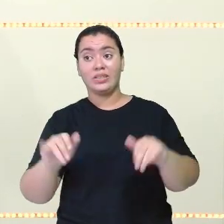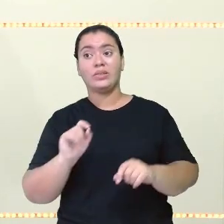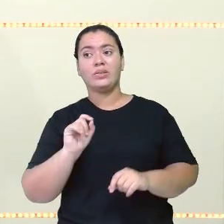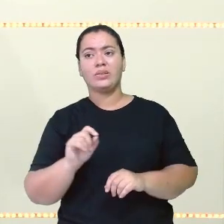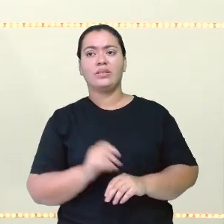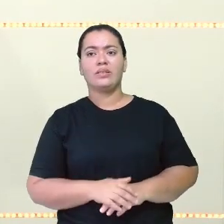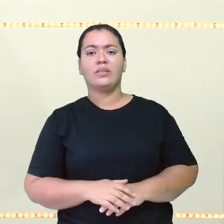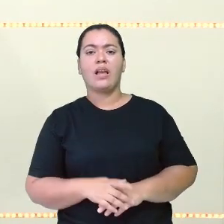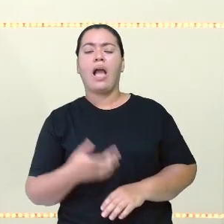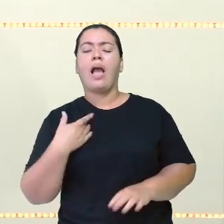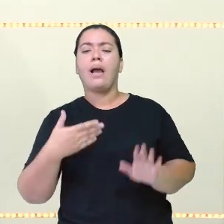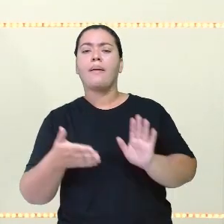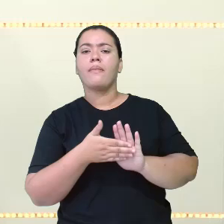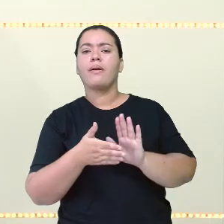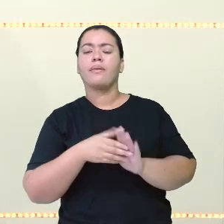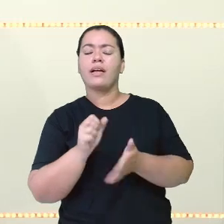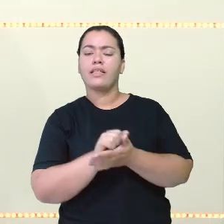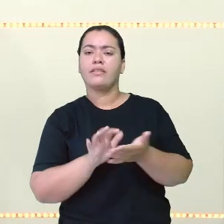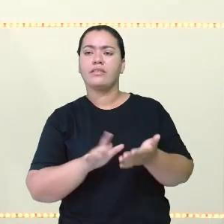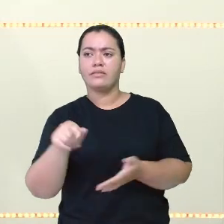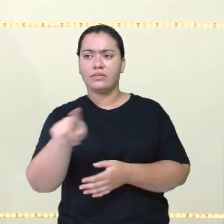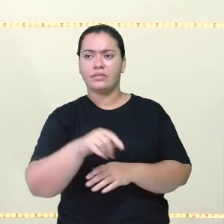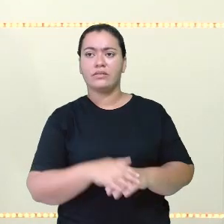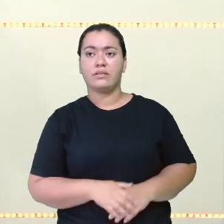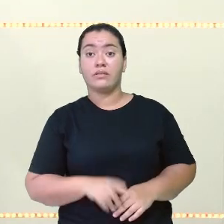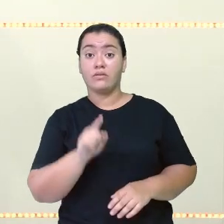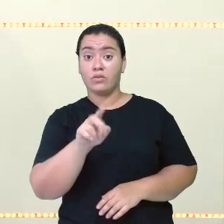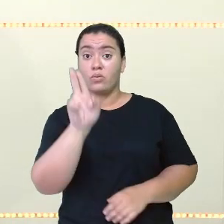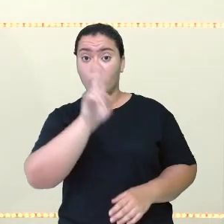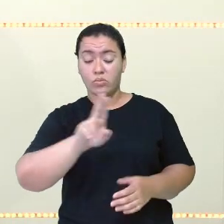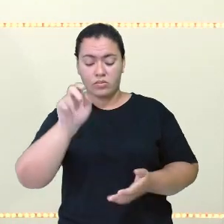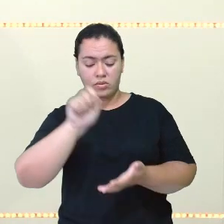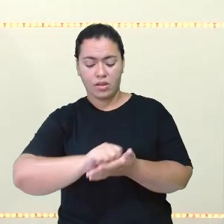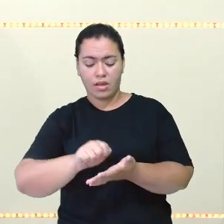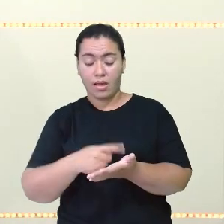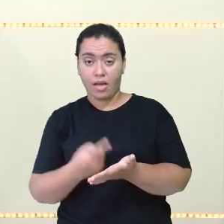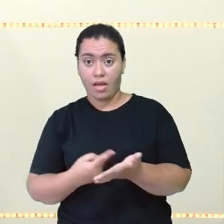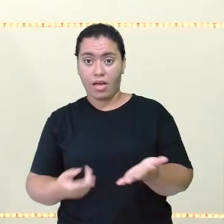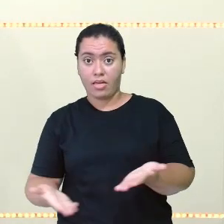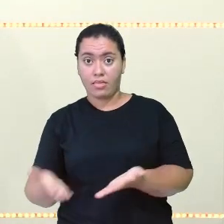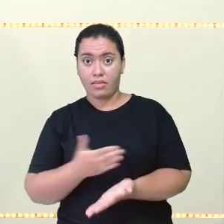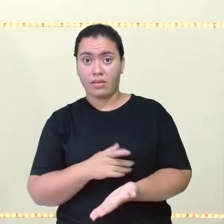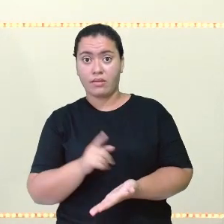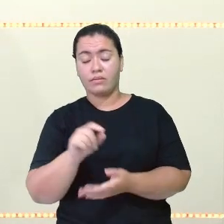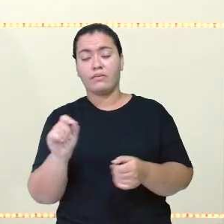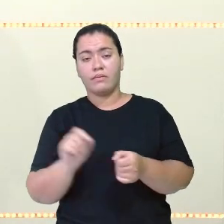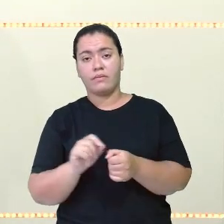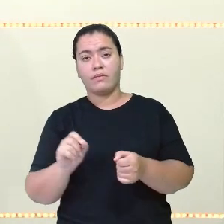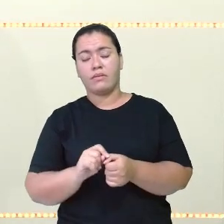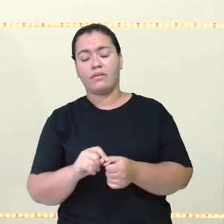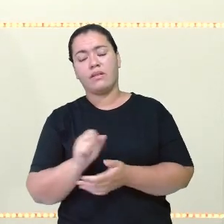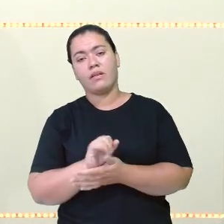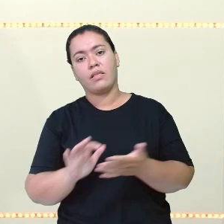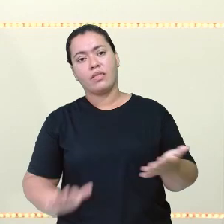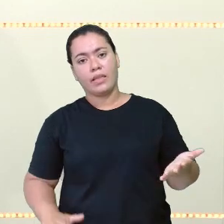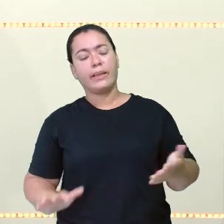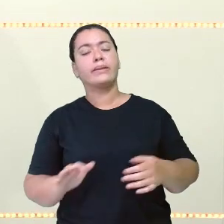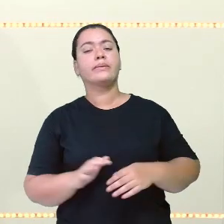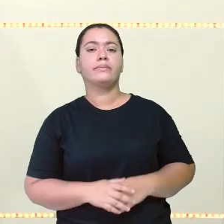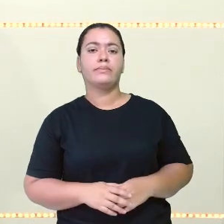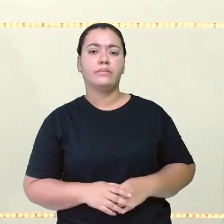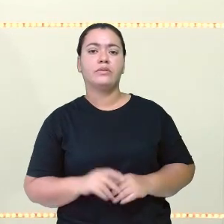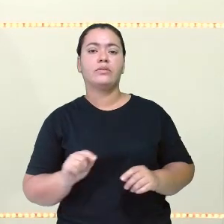deixar aquela nossa proposta de atividade. Vocês vão aí usar o caderno de vocês para fazer a atividade